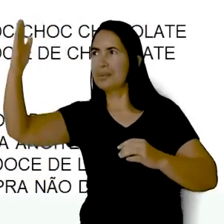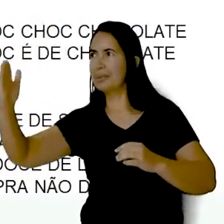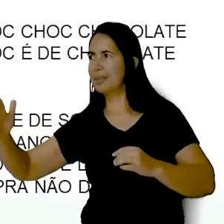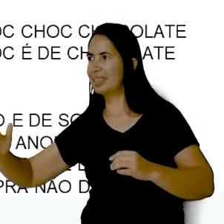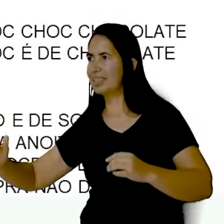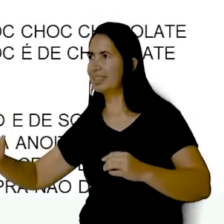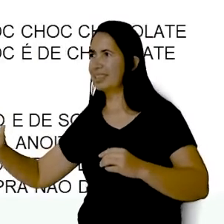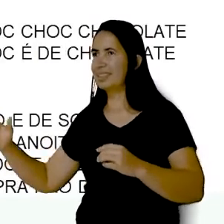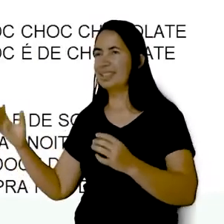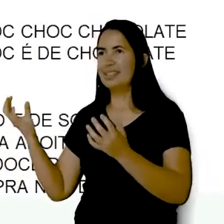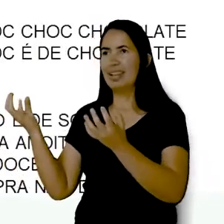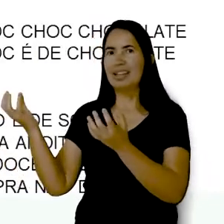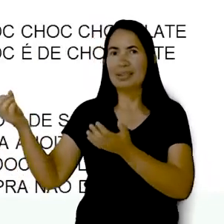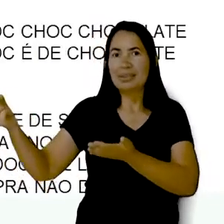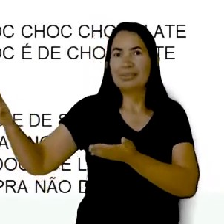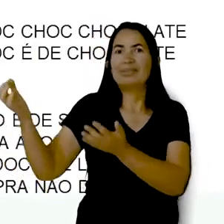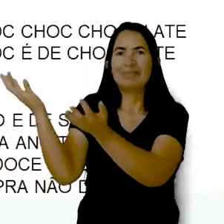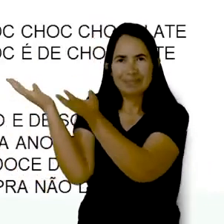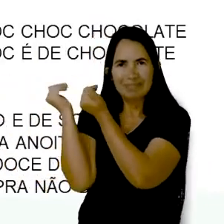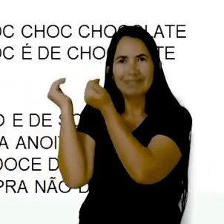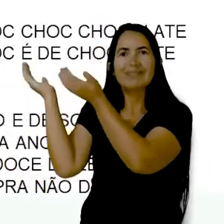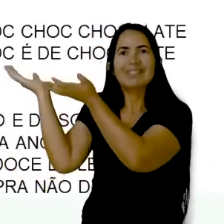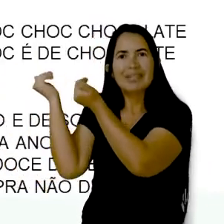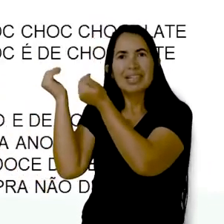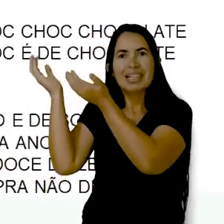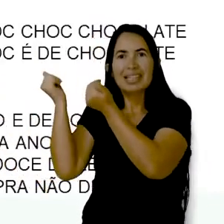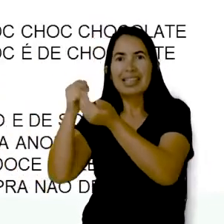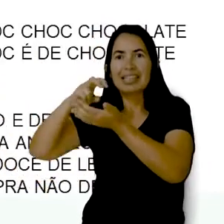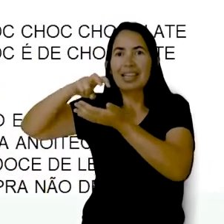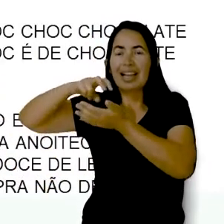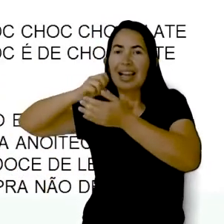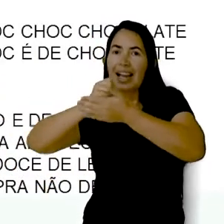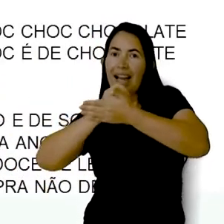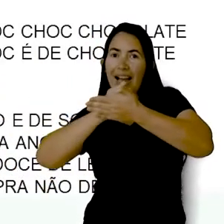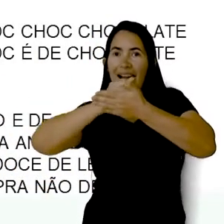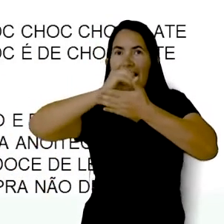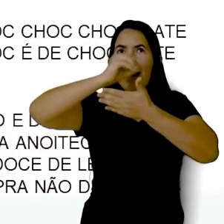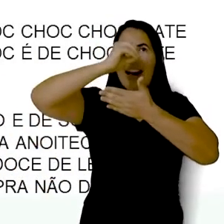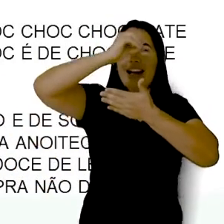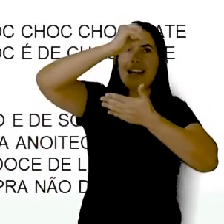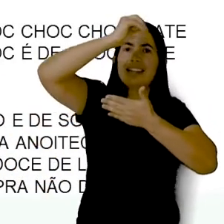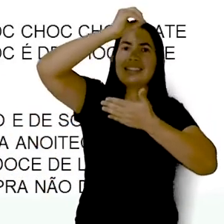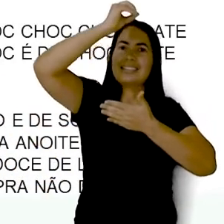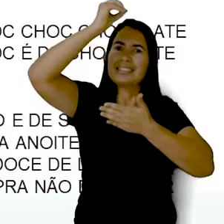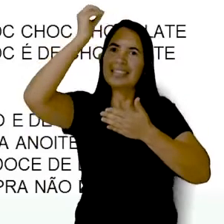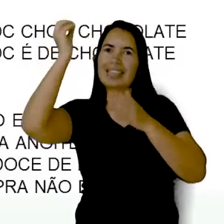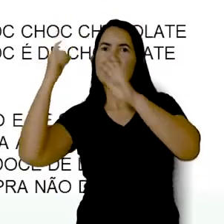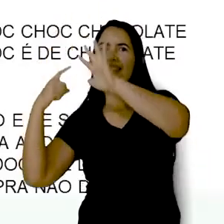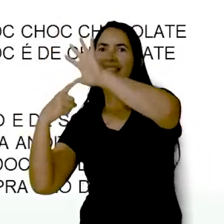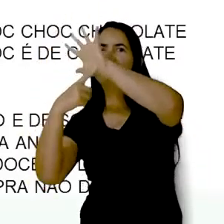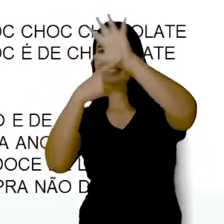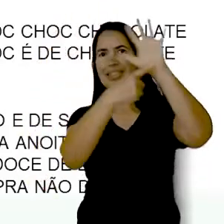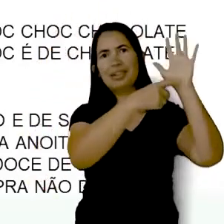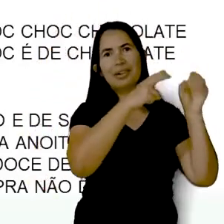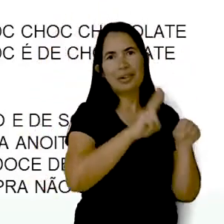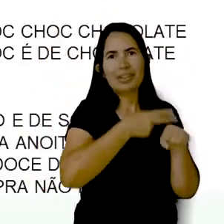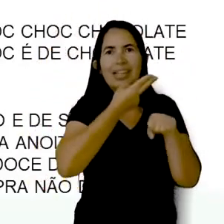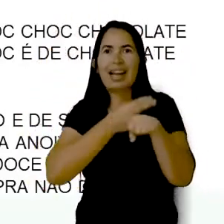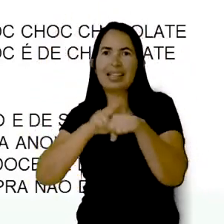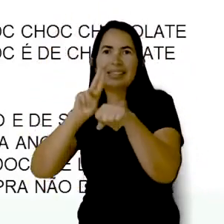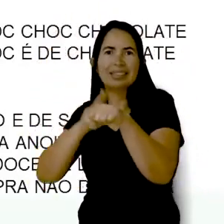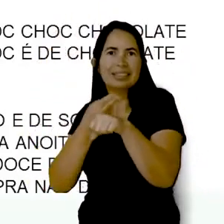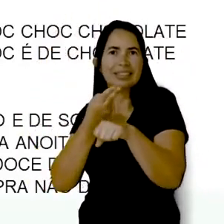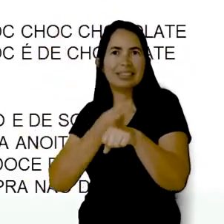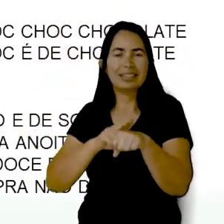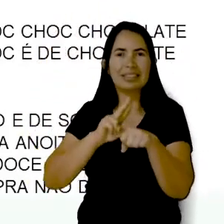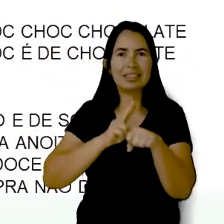Quero te levar comigo quando amanhecer. Vou te mostrar que é de chocolate.